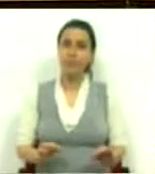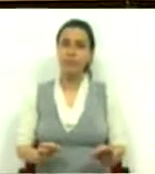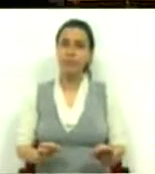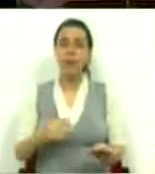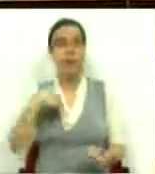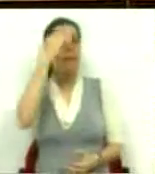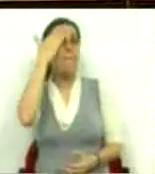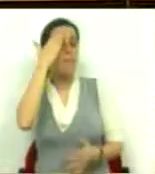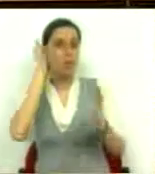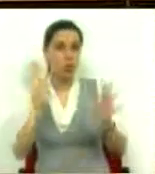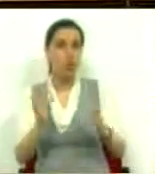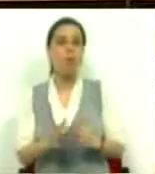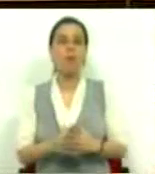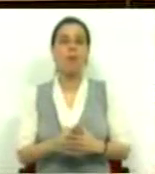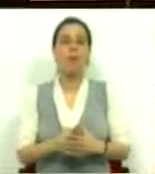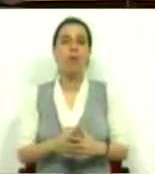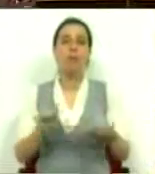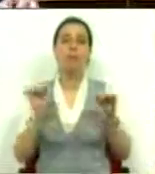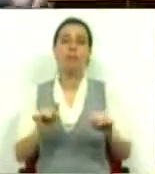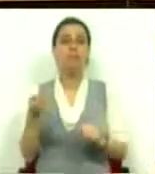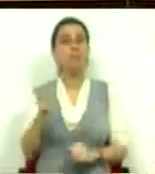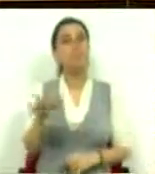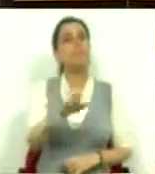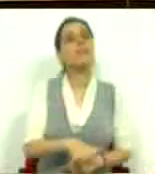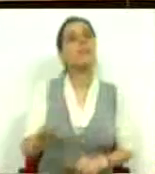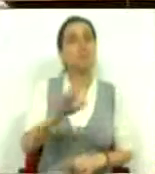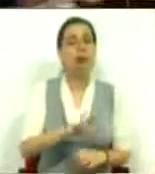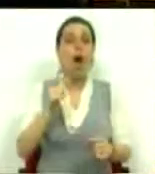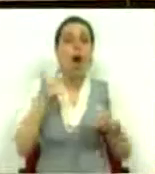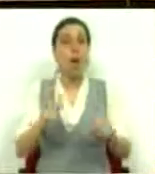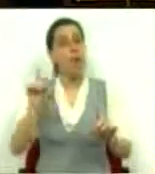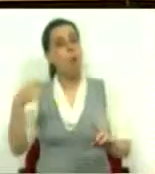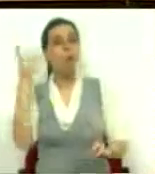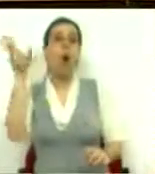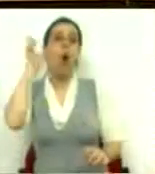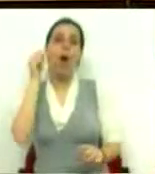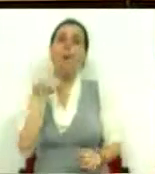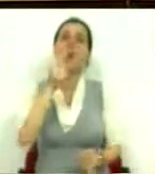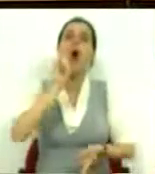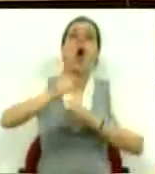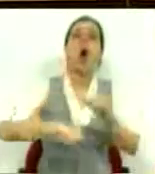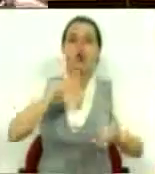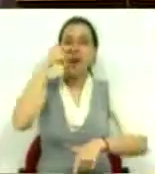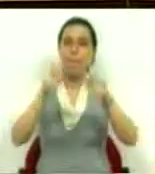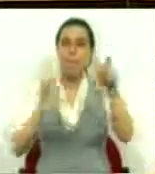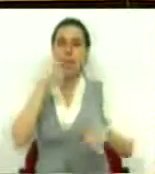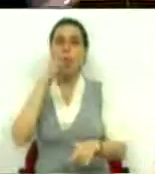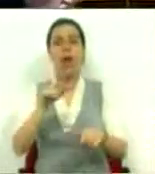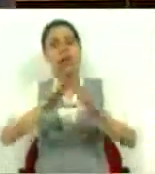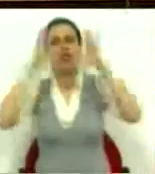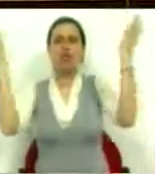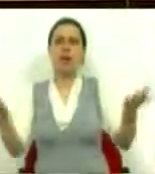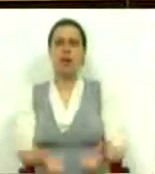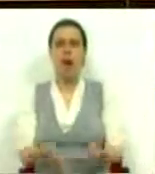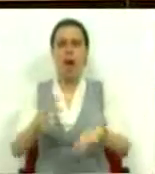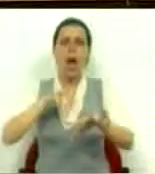presumo que nestas circunstâncias seria bom também ouvir a palavra dos cidadãos. E se, em geral,